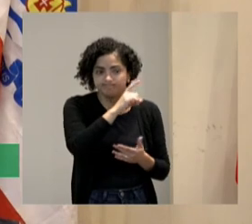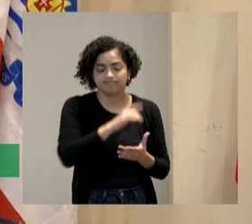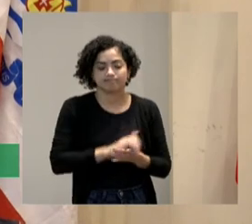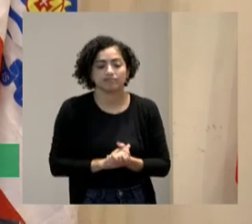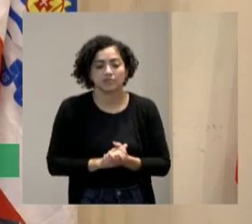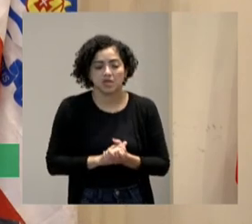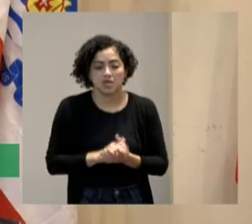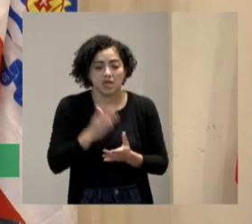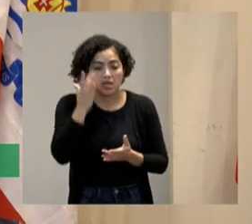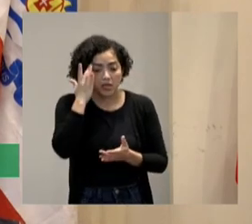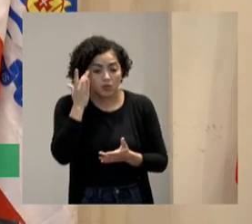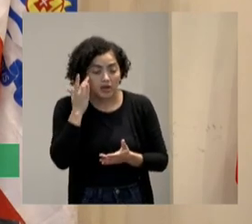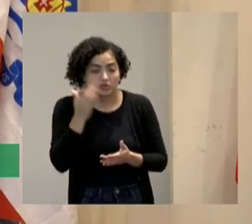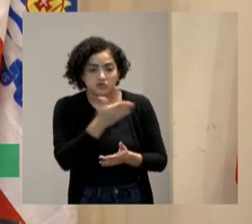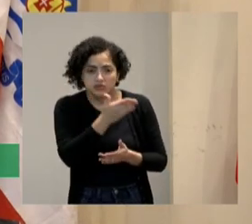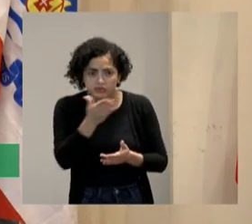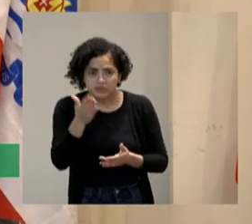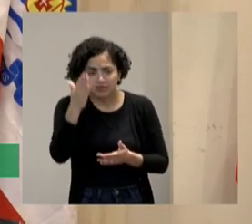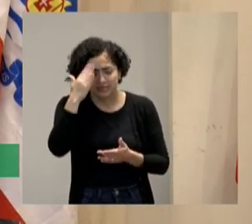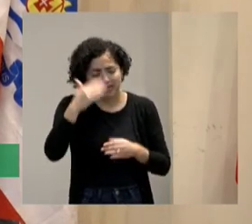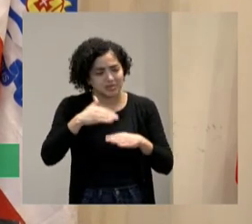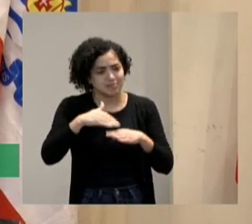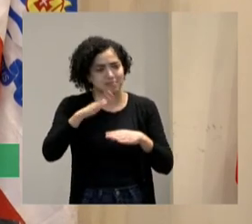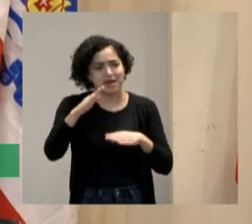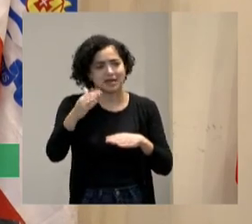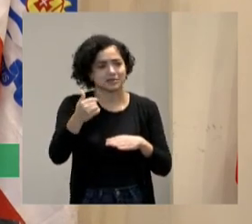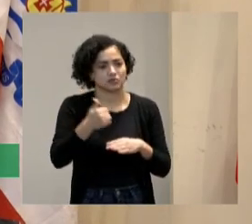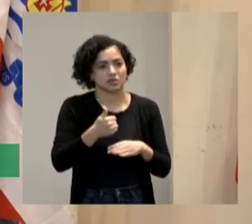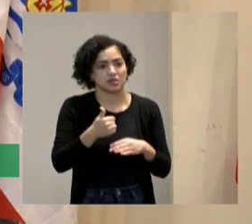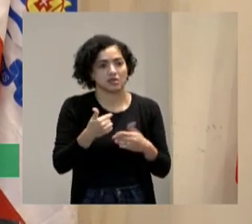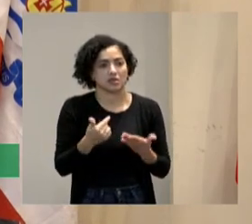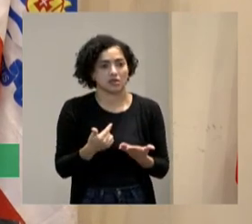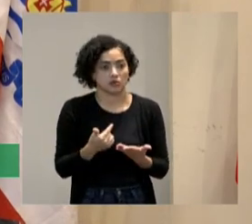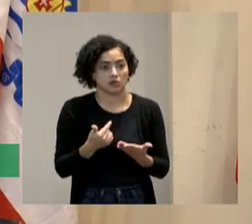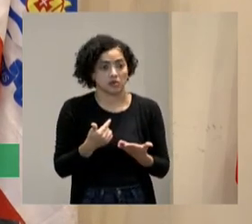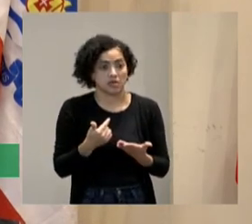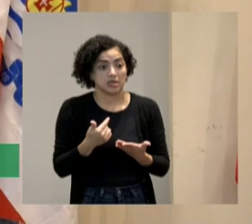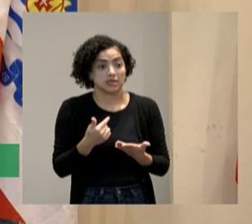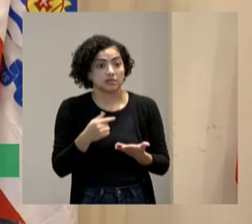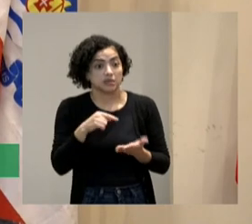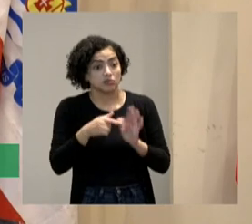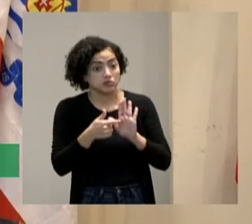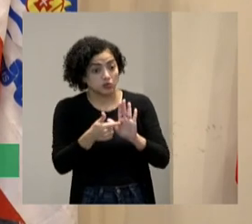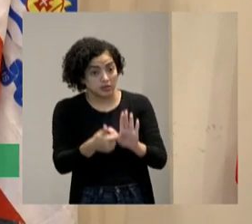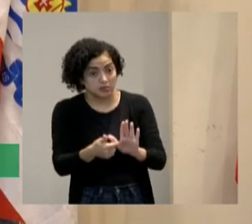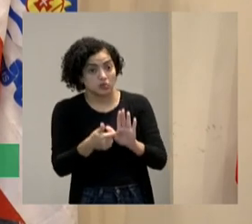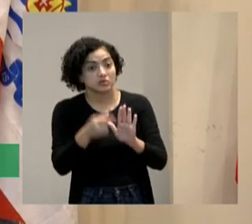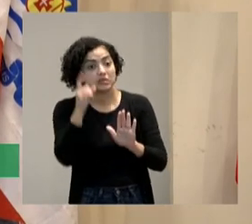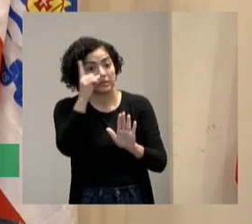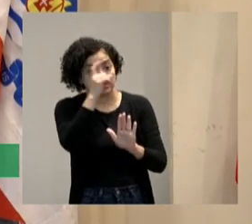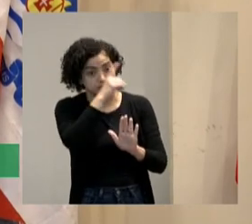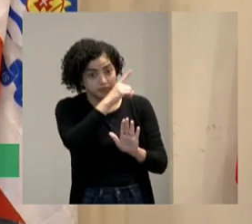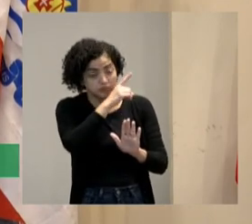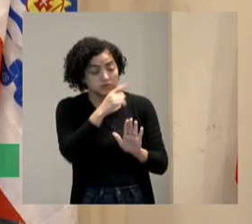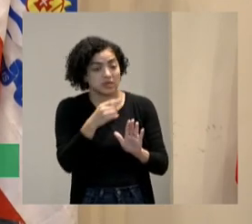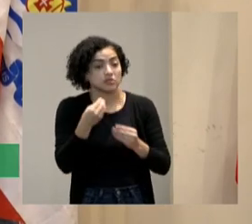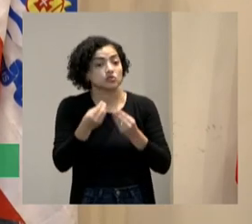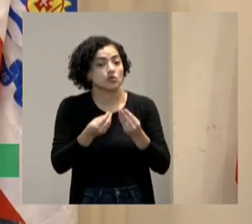Acho que vocês sabem muito mais do que eu até porque eu estou aqui pedindo me dá me dá e vocês estão vendo a dificuldade que está lá.